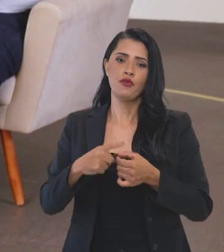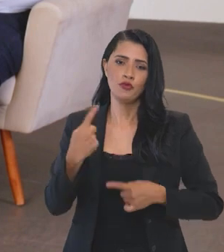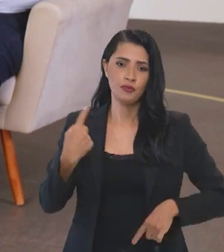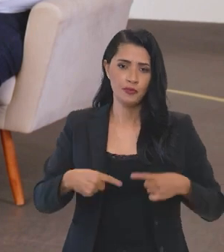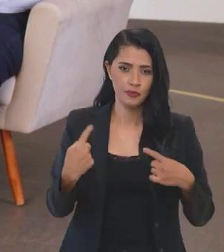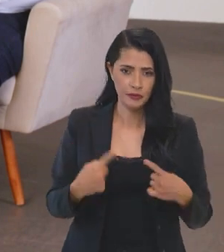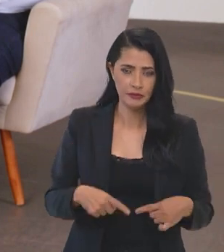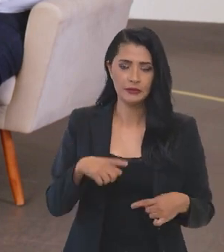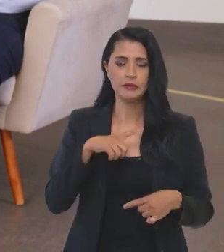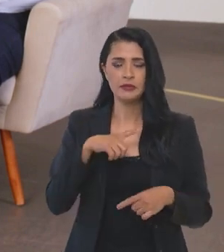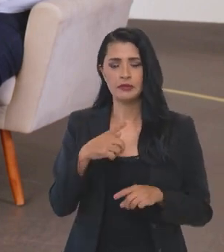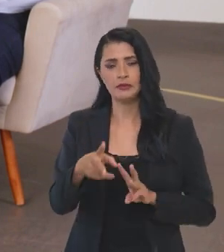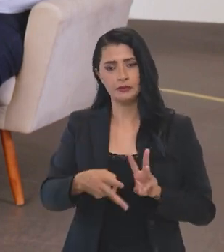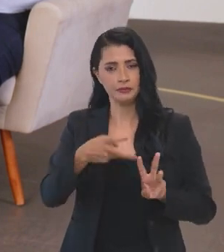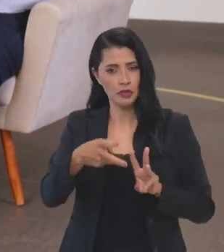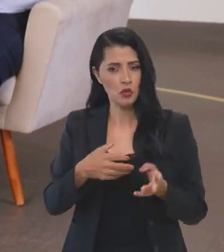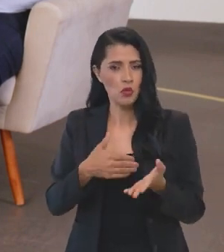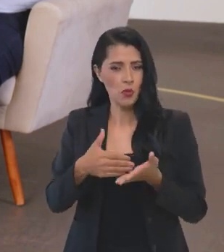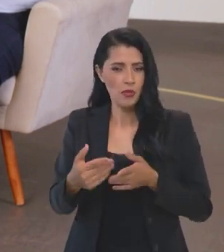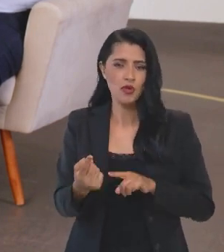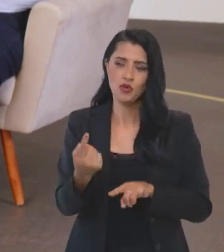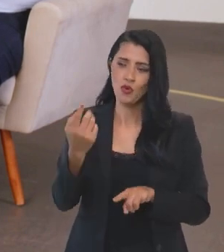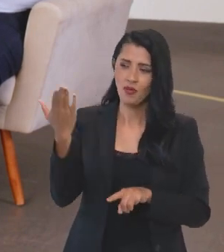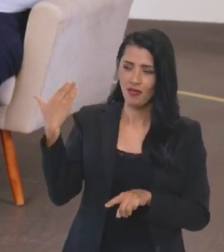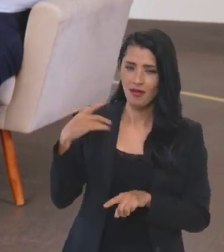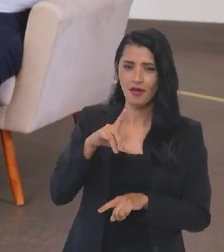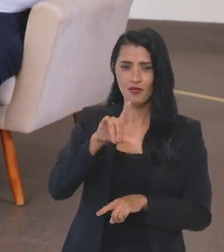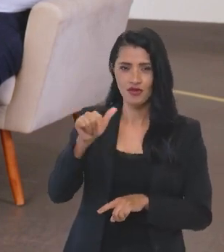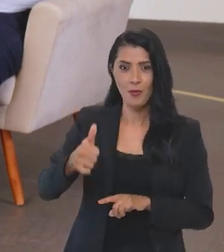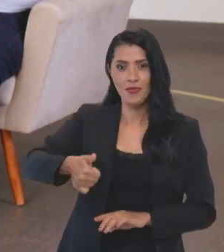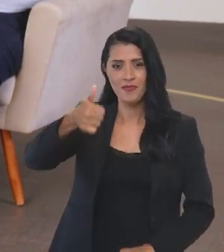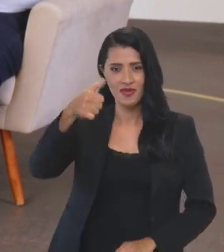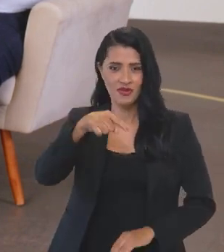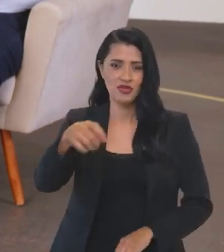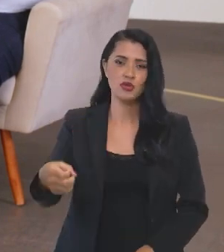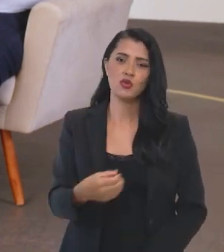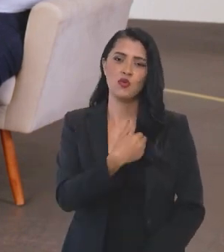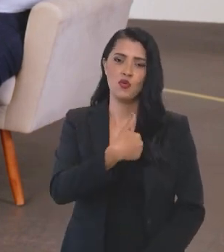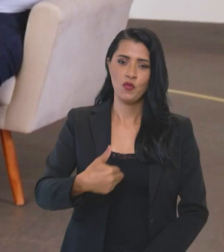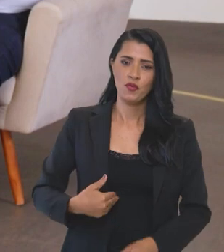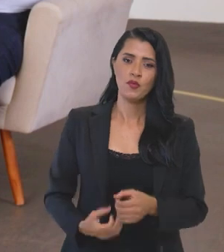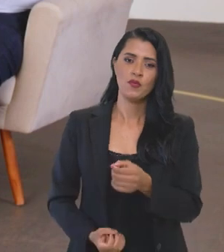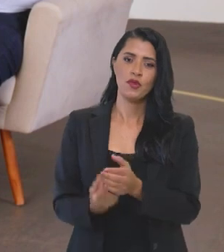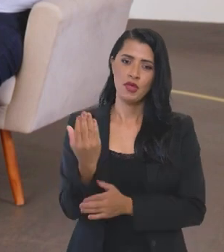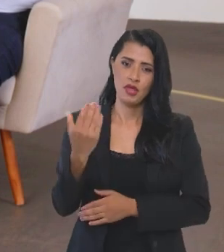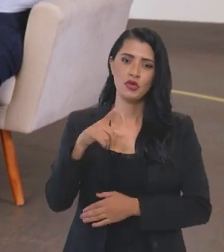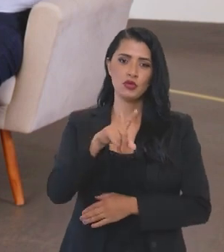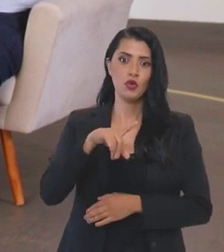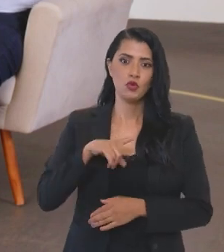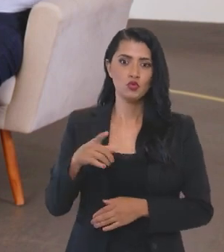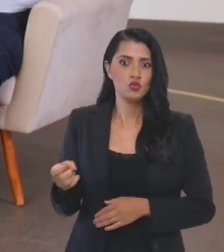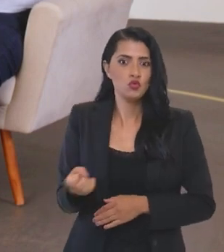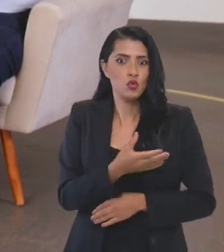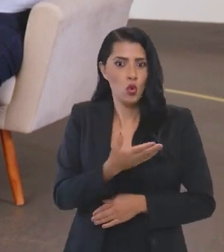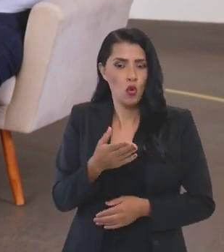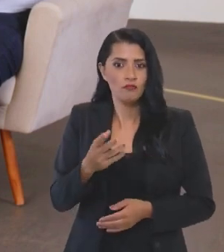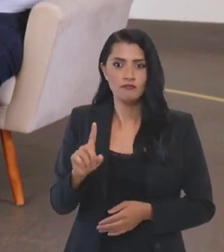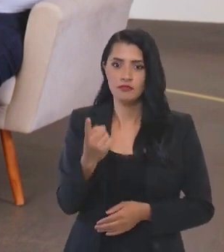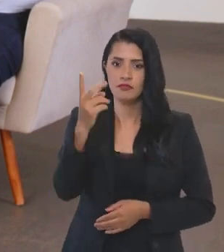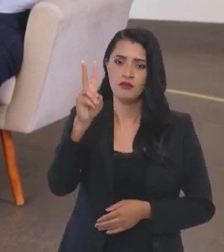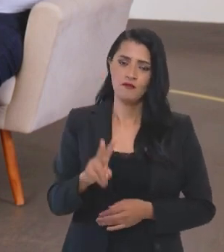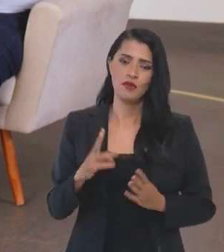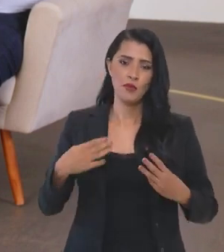reconstrução da política indigenista que teve início desde o primeiro dia desse novo governo com a criação do inédito